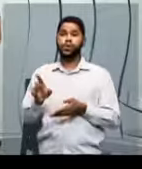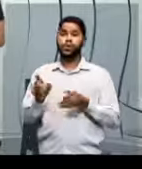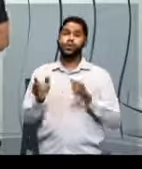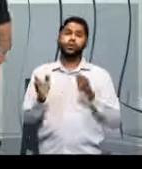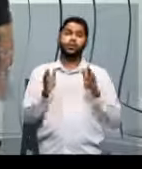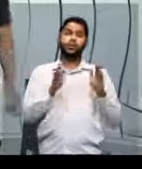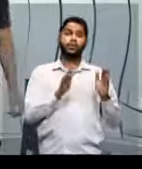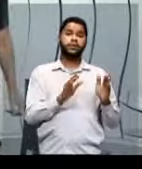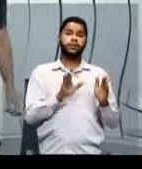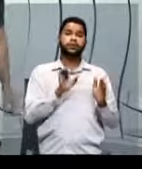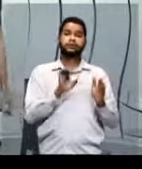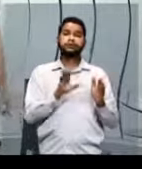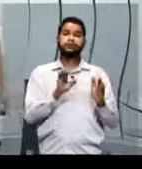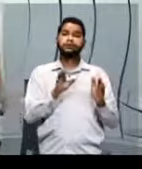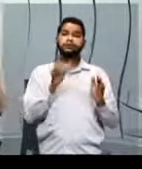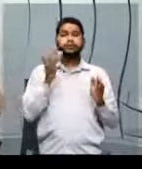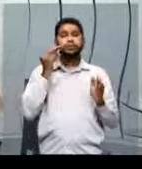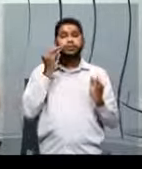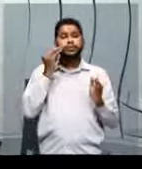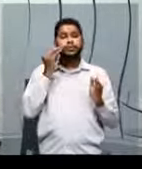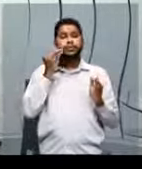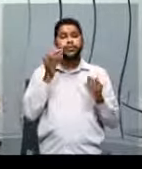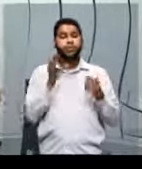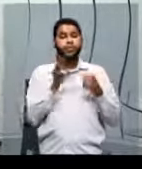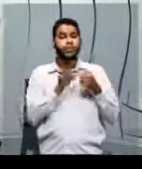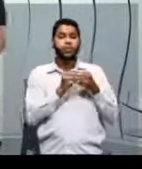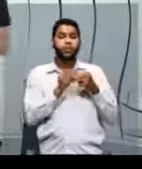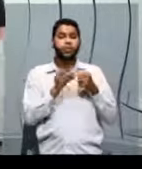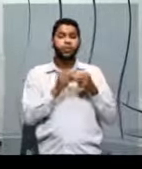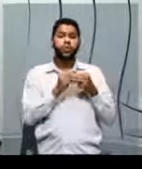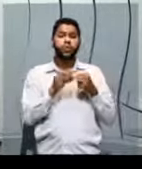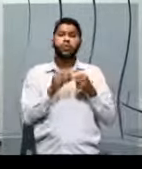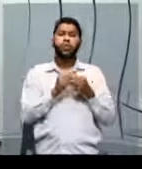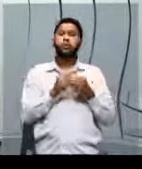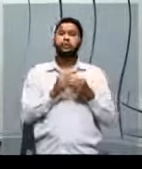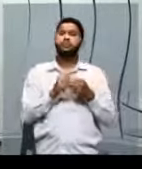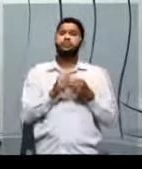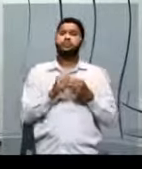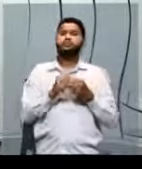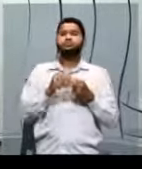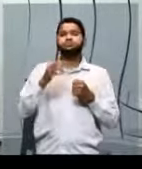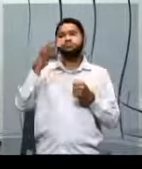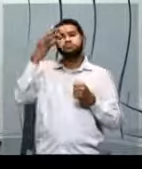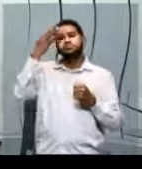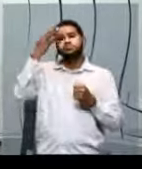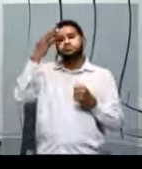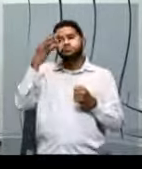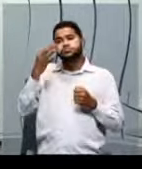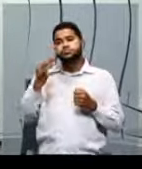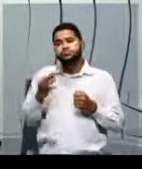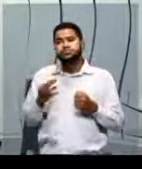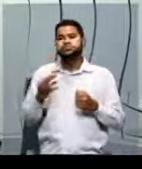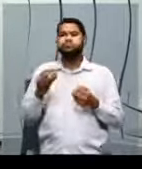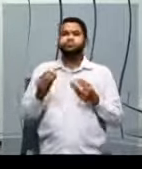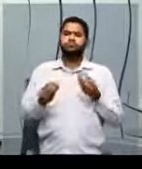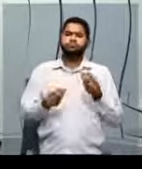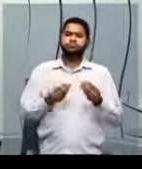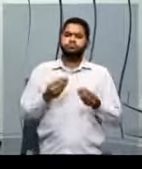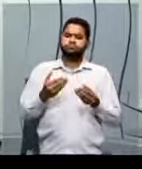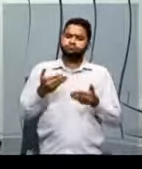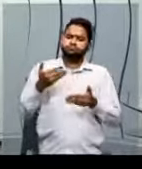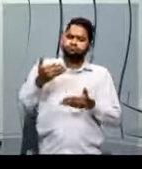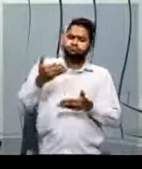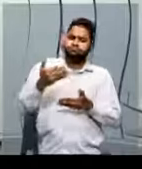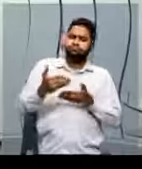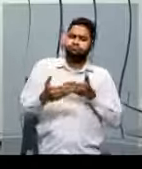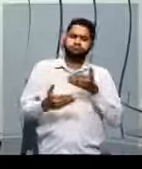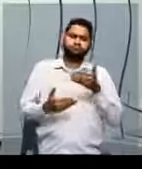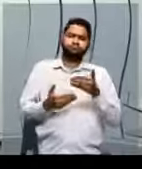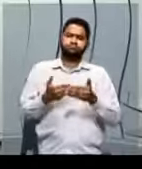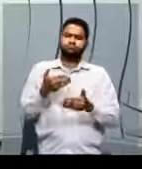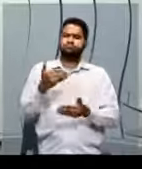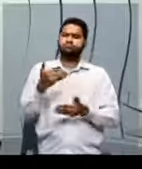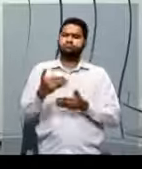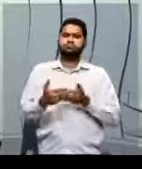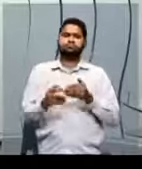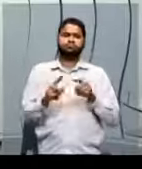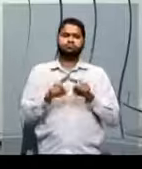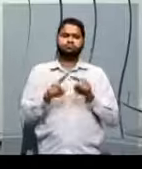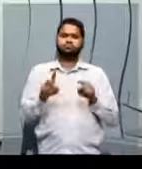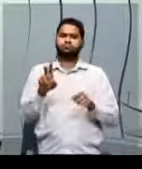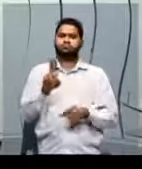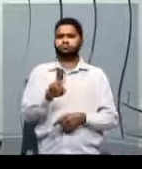eu só vou buscar o conhecimento para entender o mundo, para entender os processos, mas eu não vou